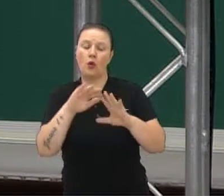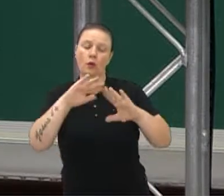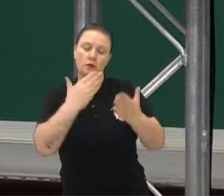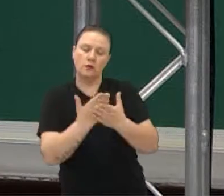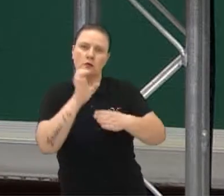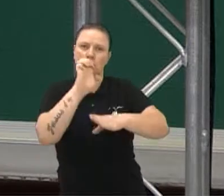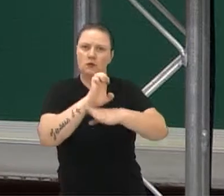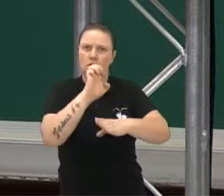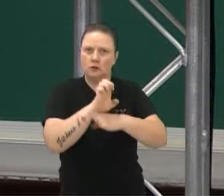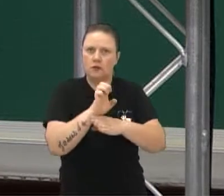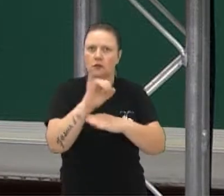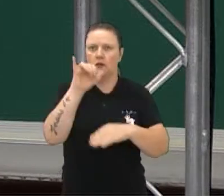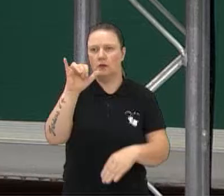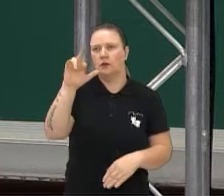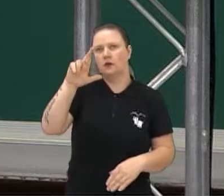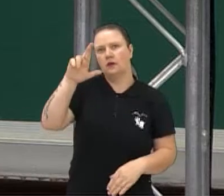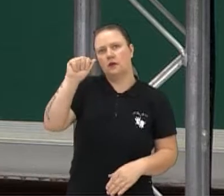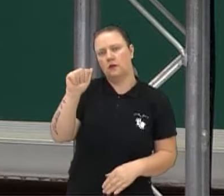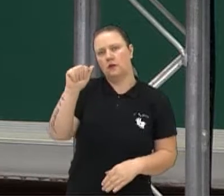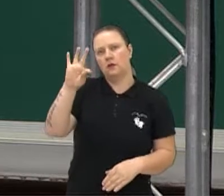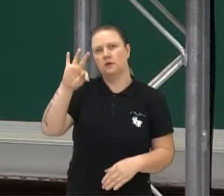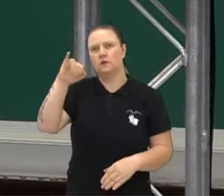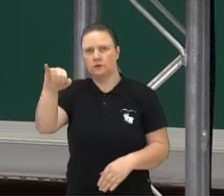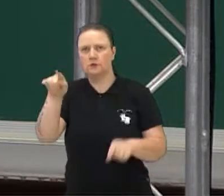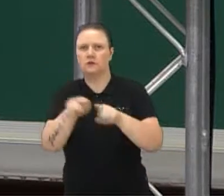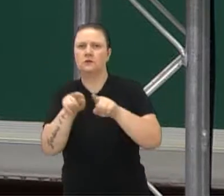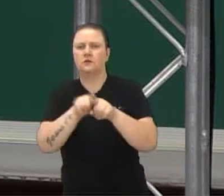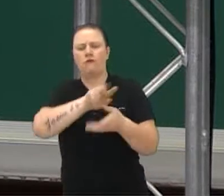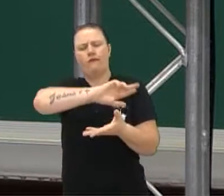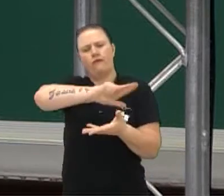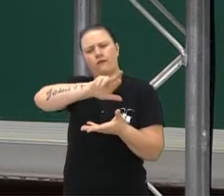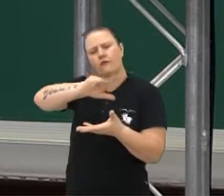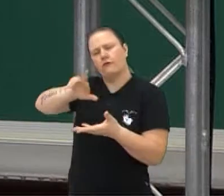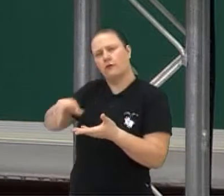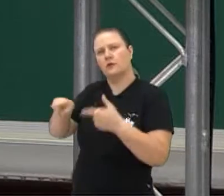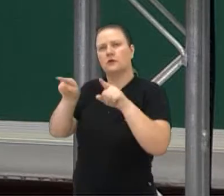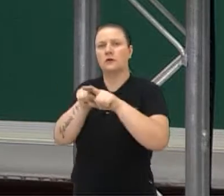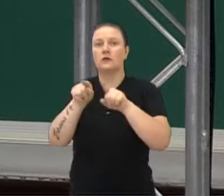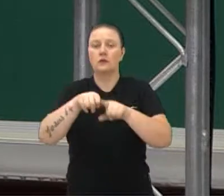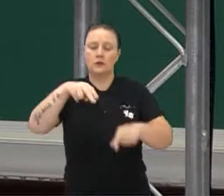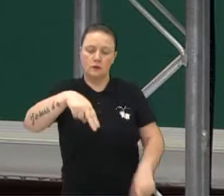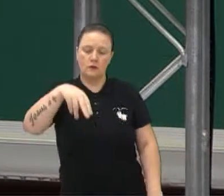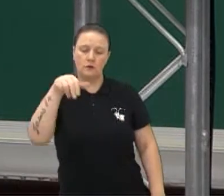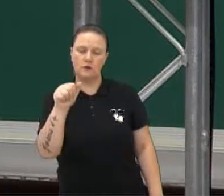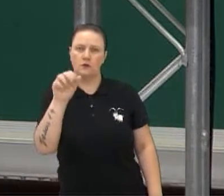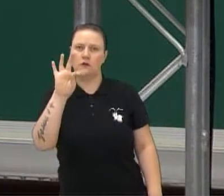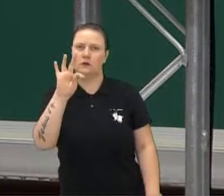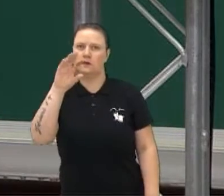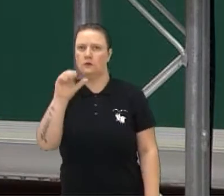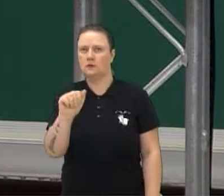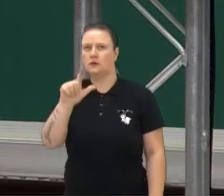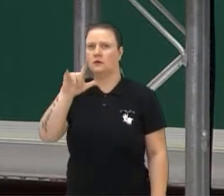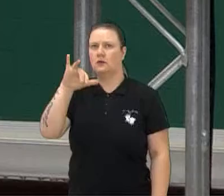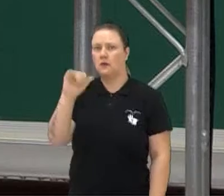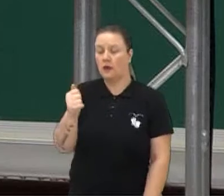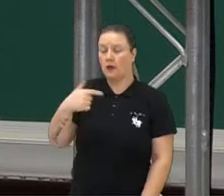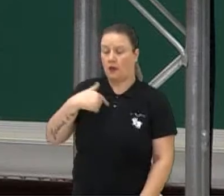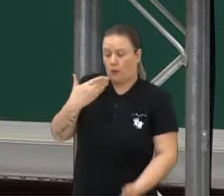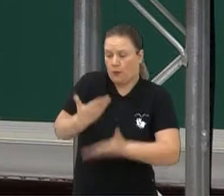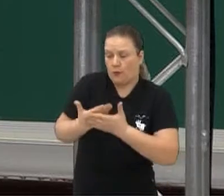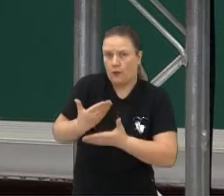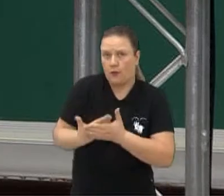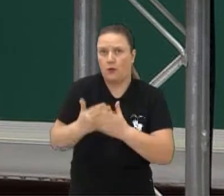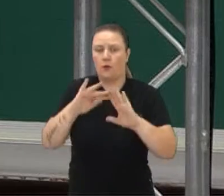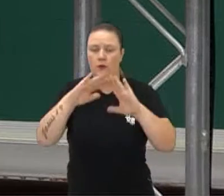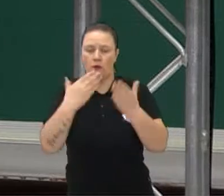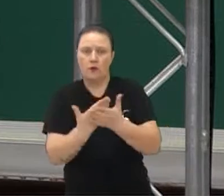Silveira, em Irati. E tantos outros. Natália Barbosa Gonçalves. Eu estudo no colégio